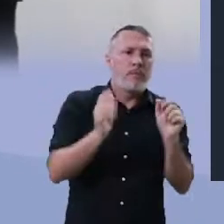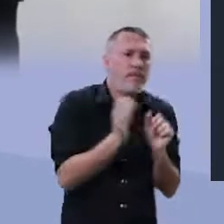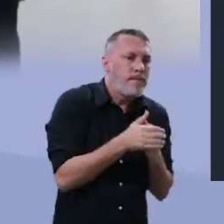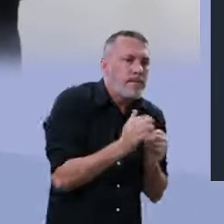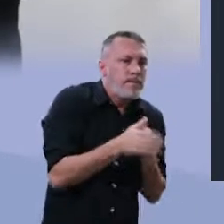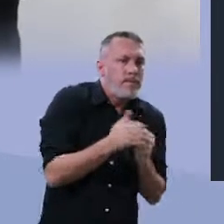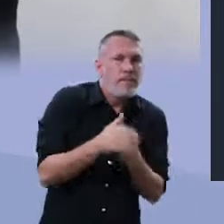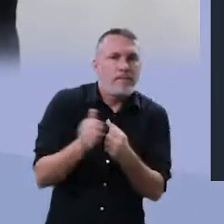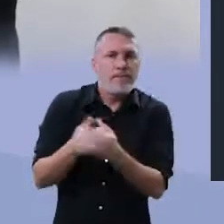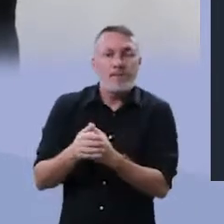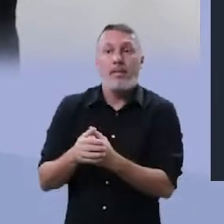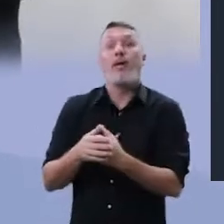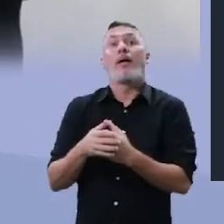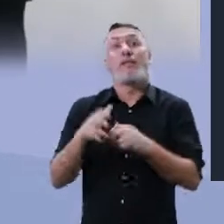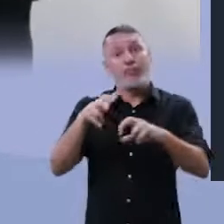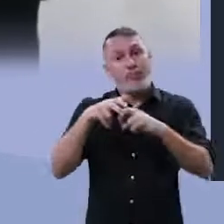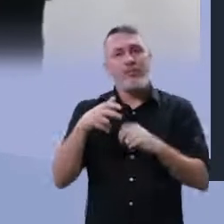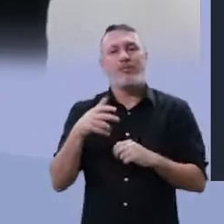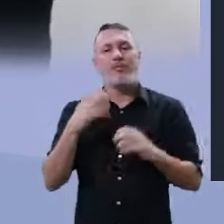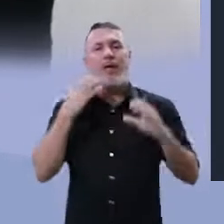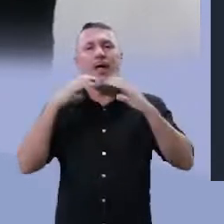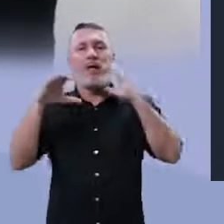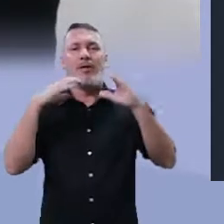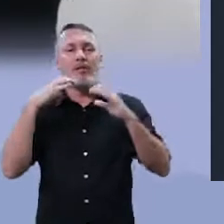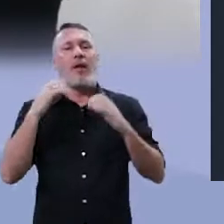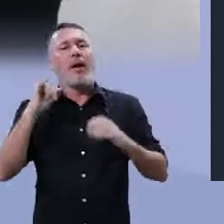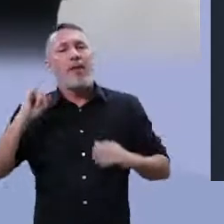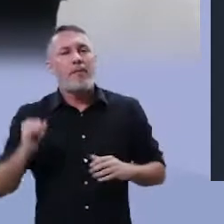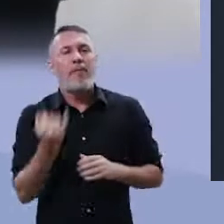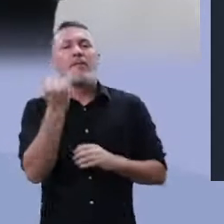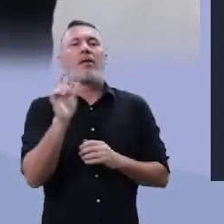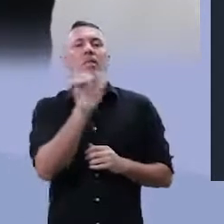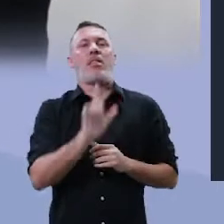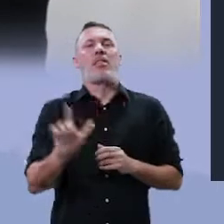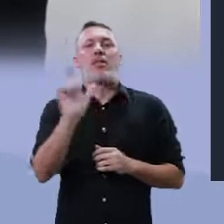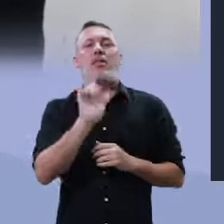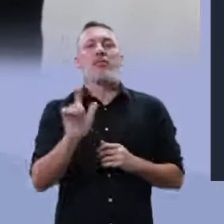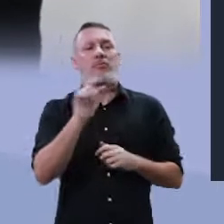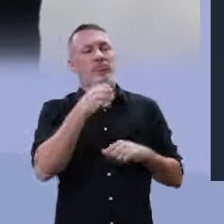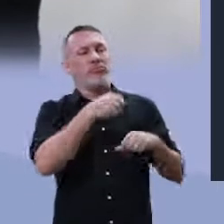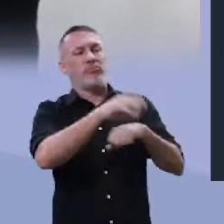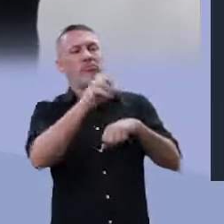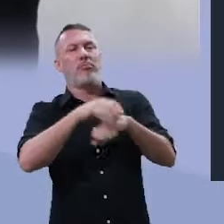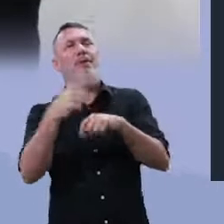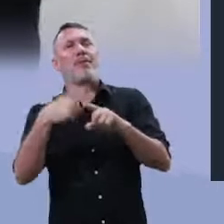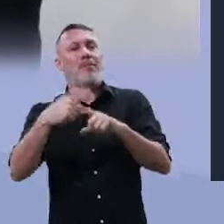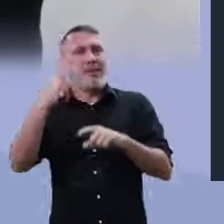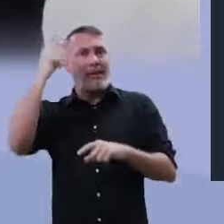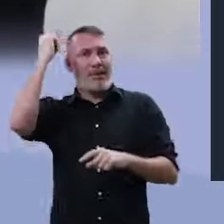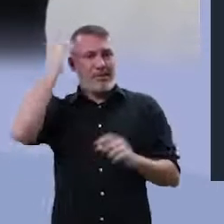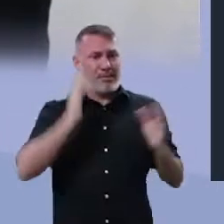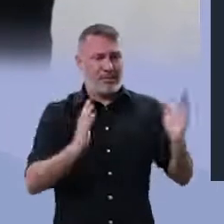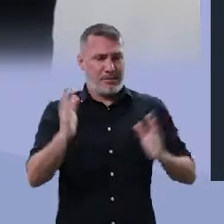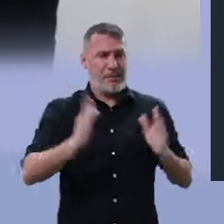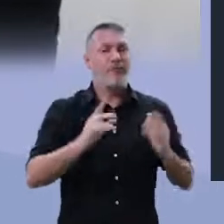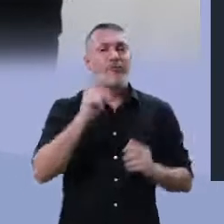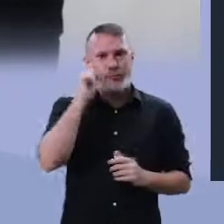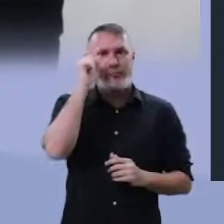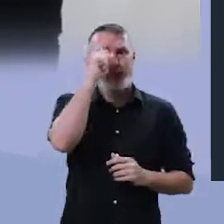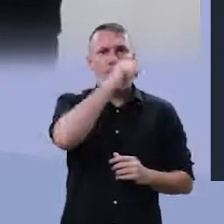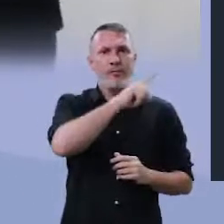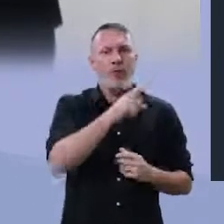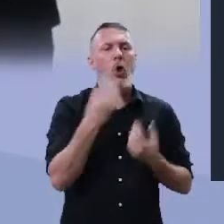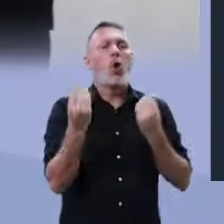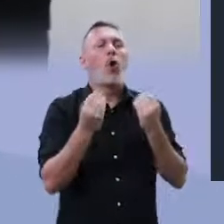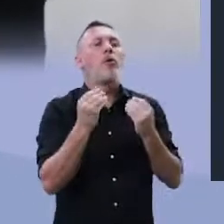ditadura, Chico Buarque registra por meio da literatura como foi difícil. Um período em que as pessoas tinham